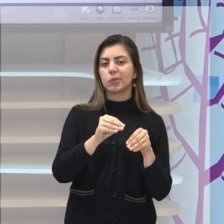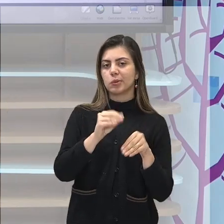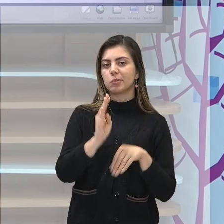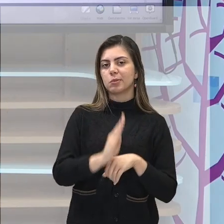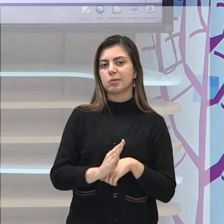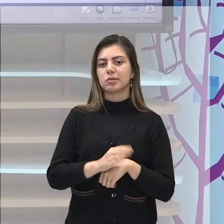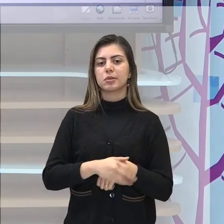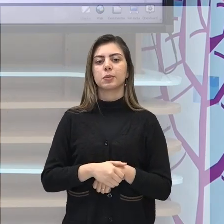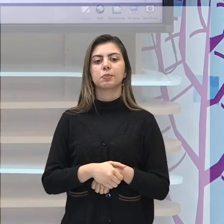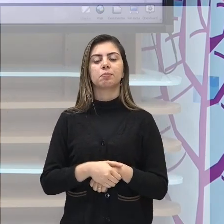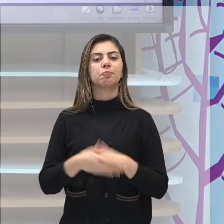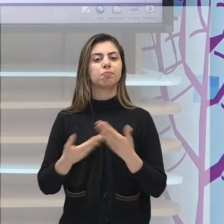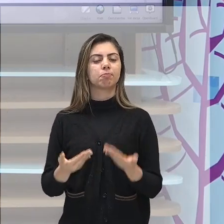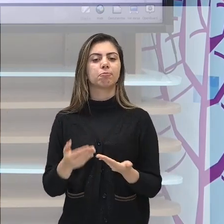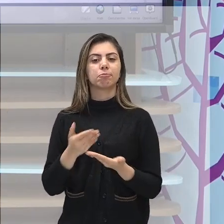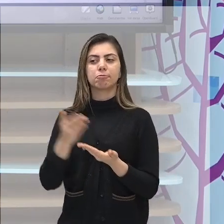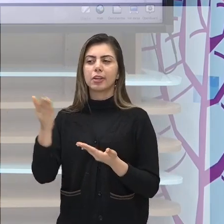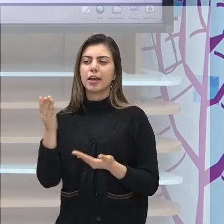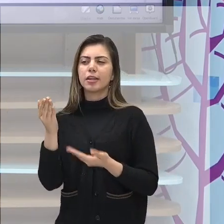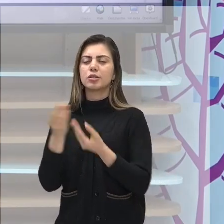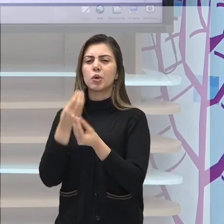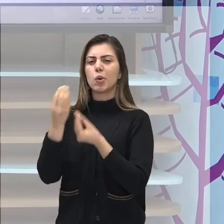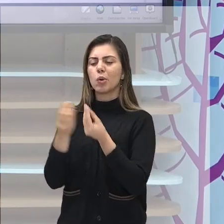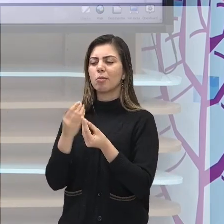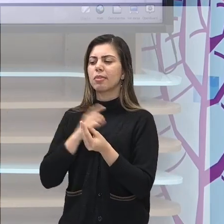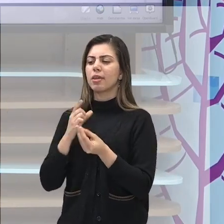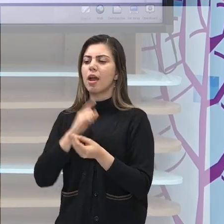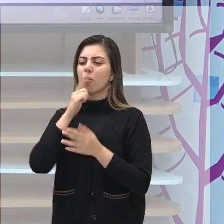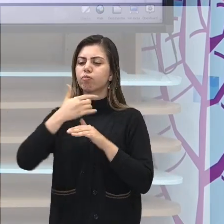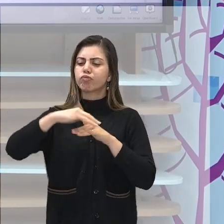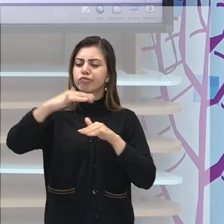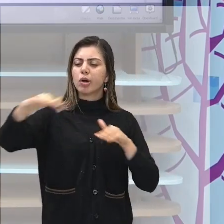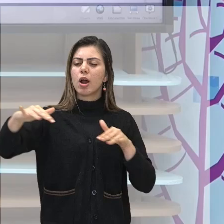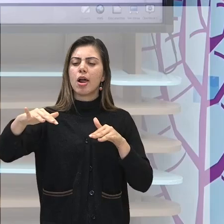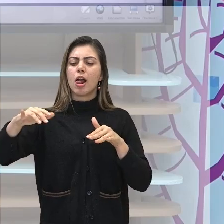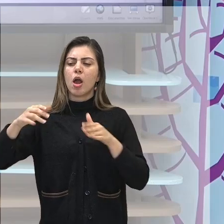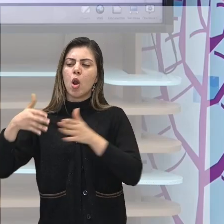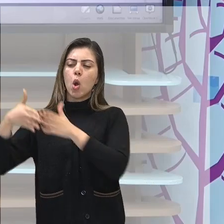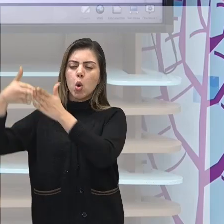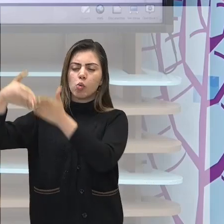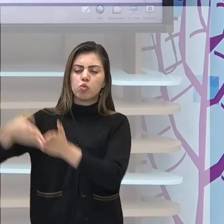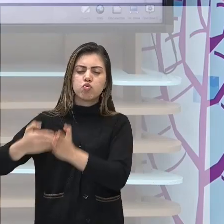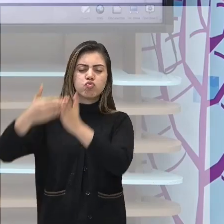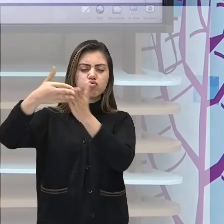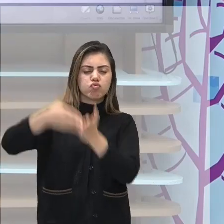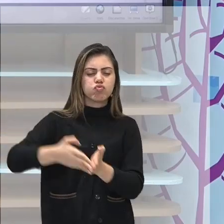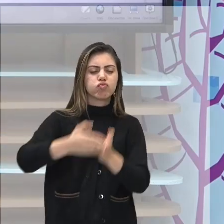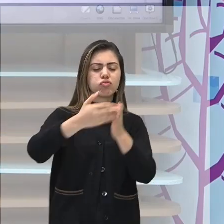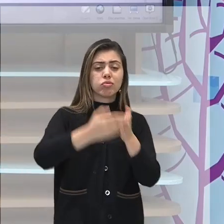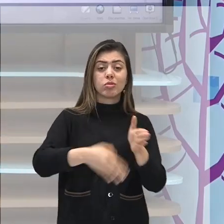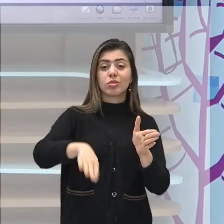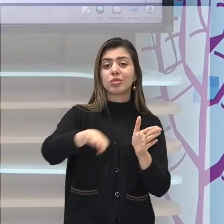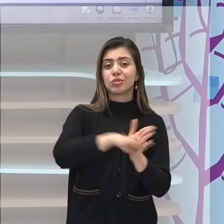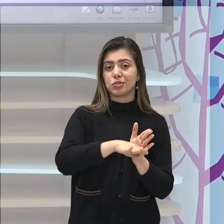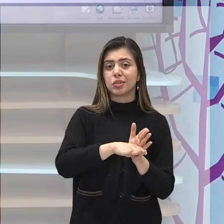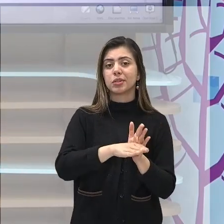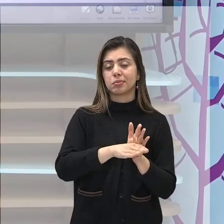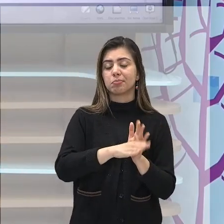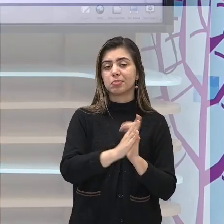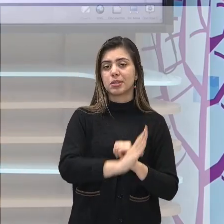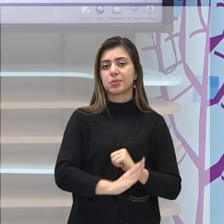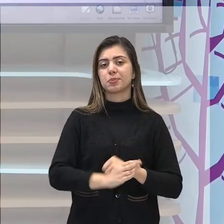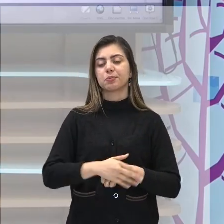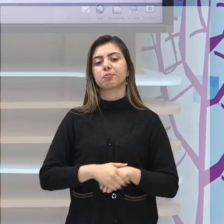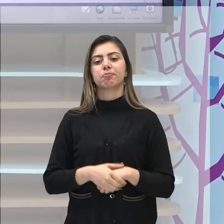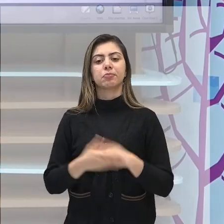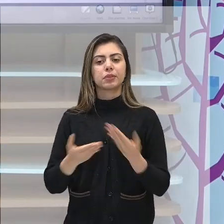lançar-se ao mar, atravessar o oceano e chegar à sua colônia. Bom,